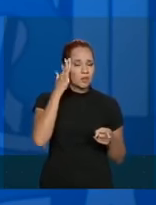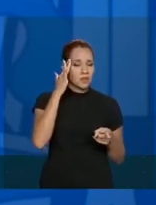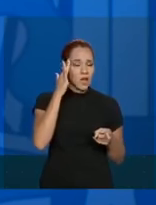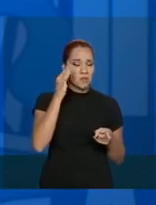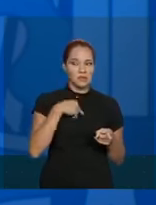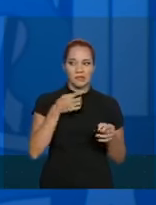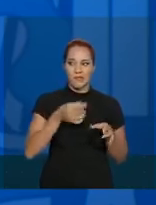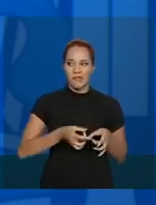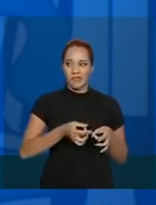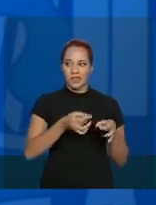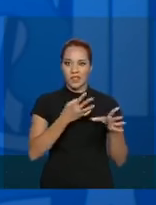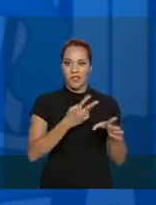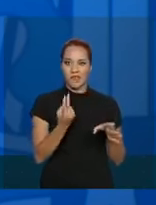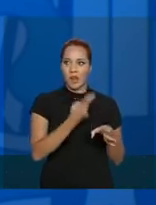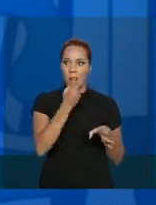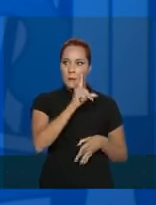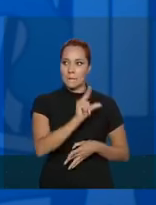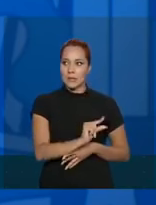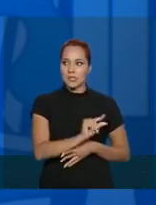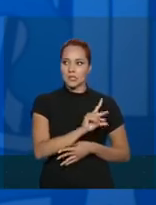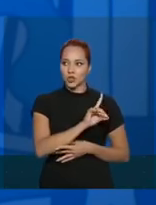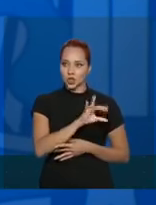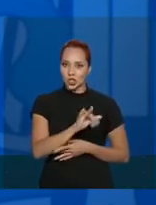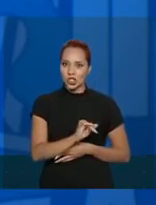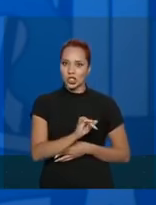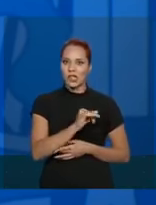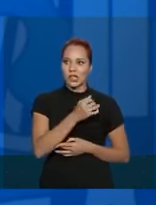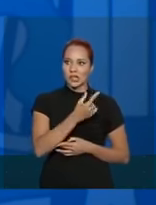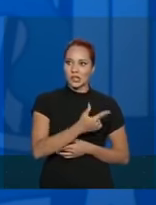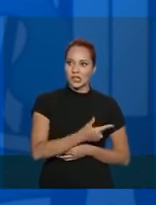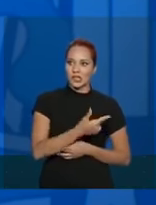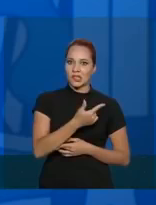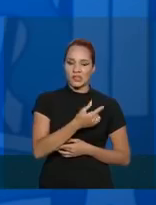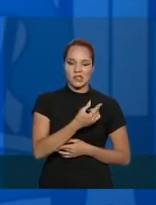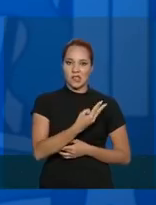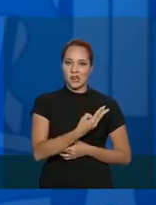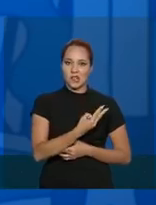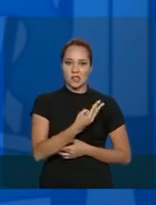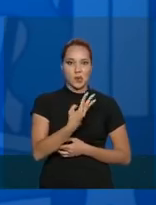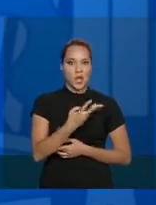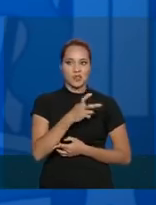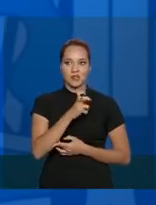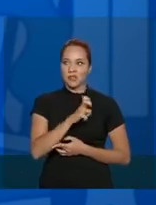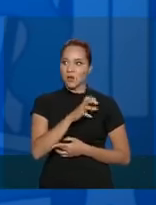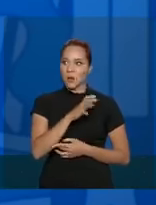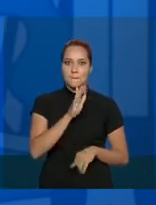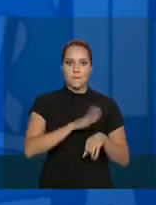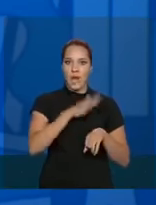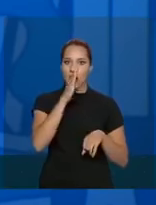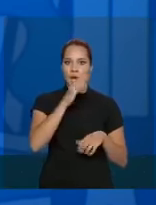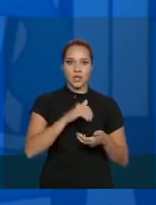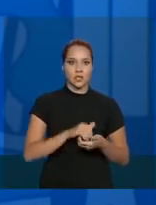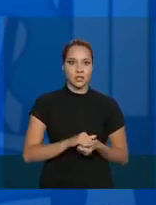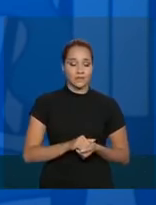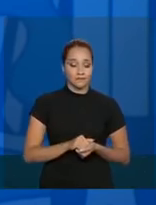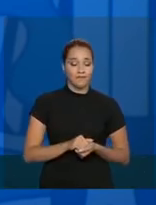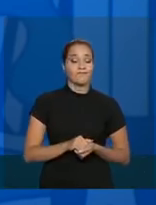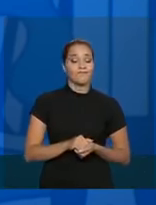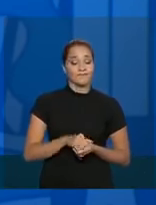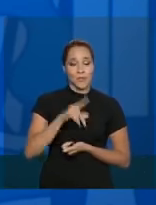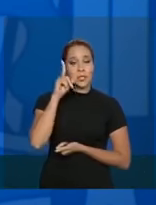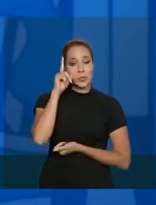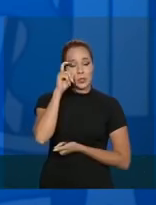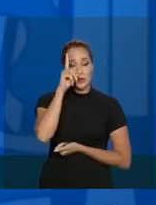venderam num preço que naquele dia está 3, 4 ou 5 vezes maior. Está muito difícil